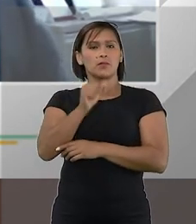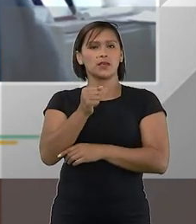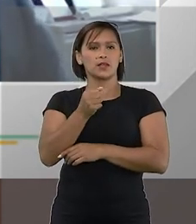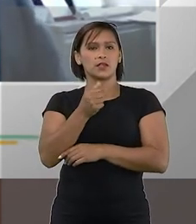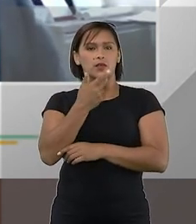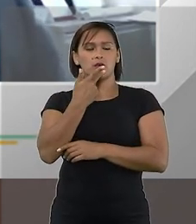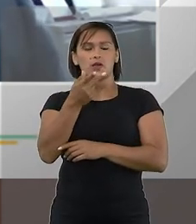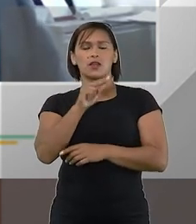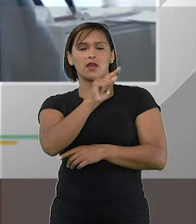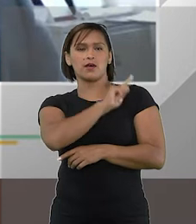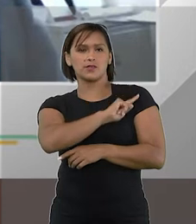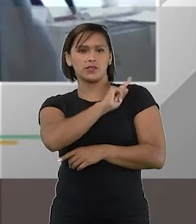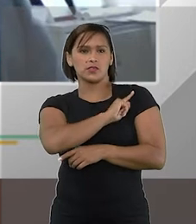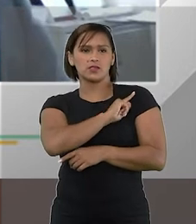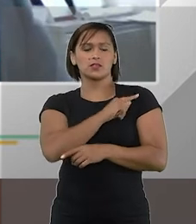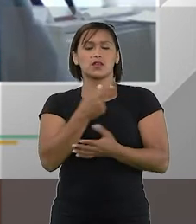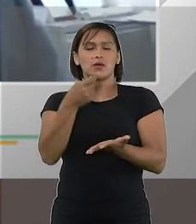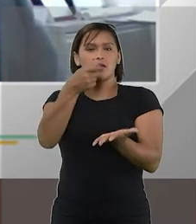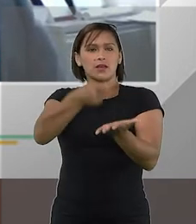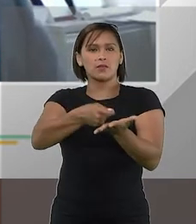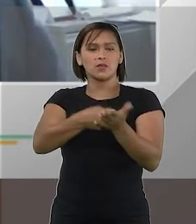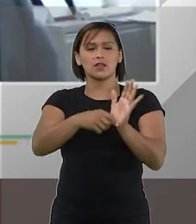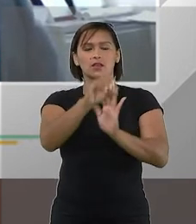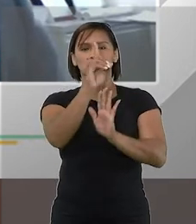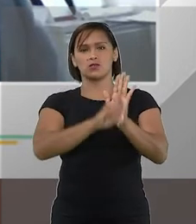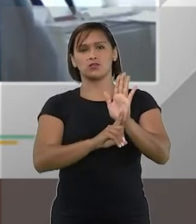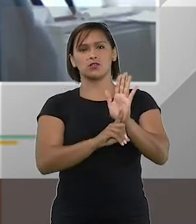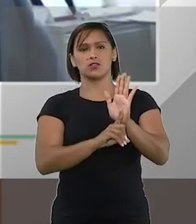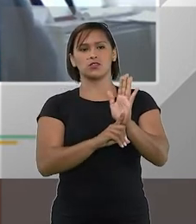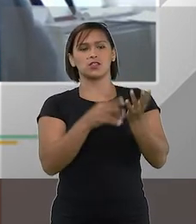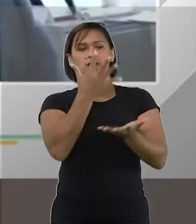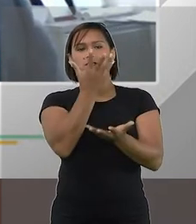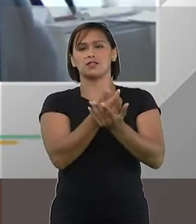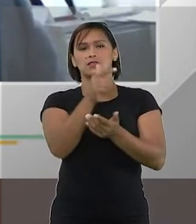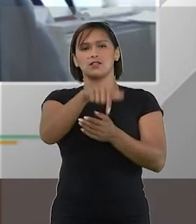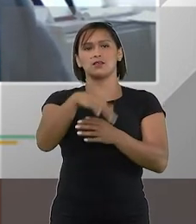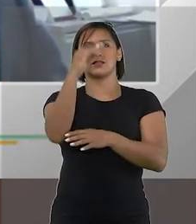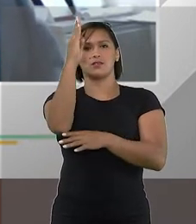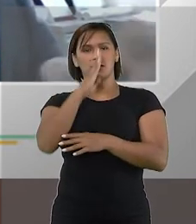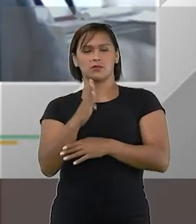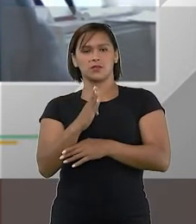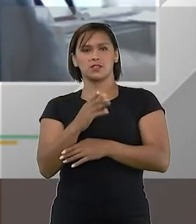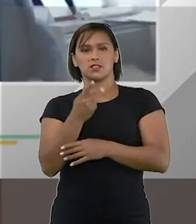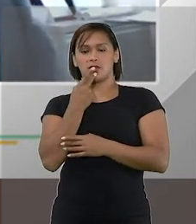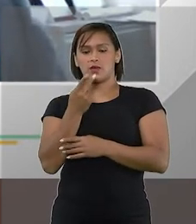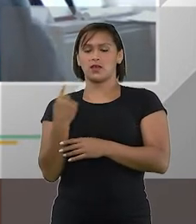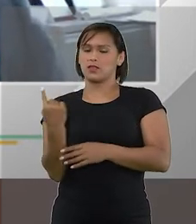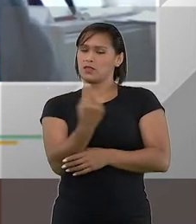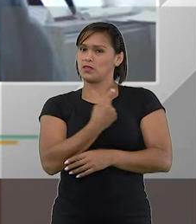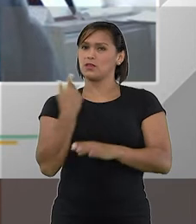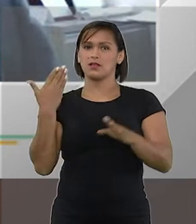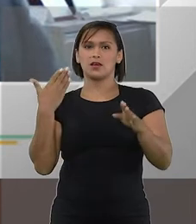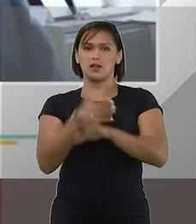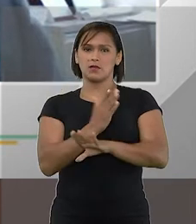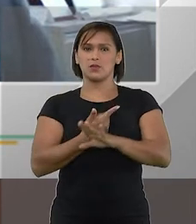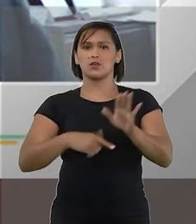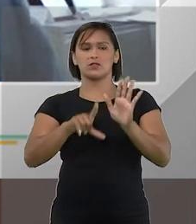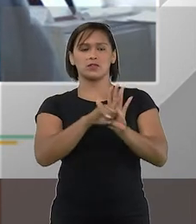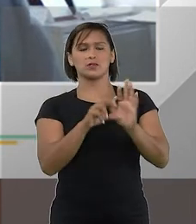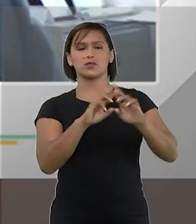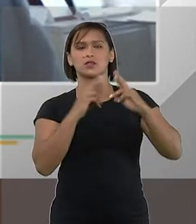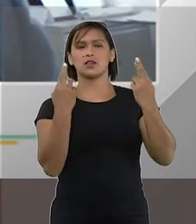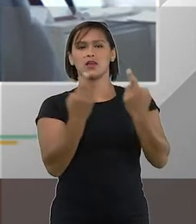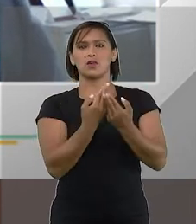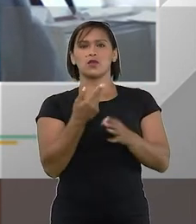a gestão e a aplicação do direito da insolvência aqui no Brasil nós aprovamos na nossa